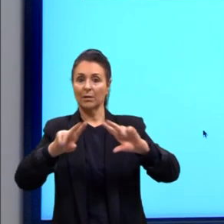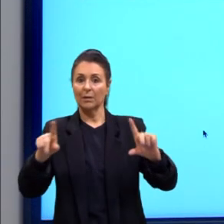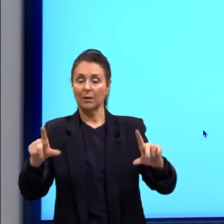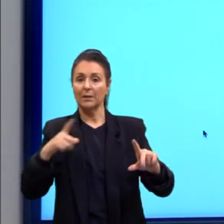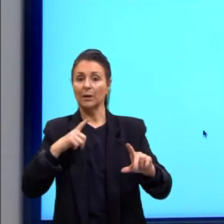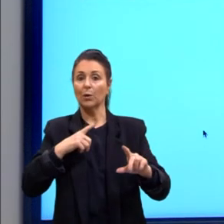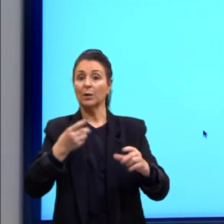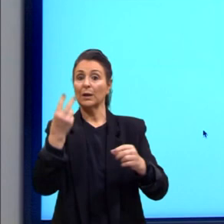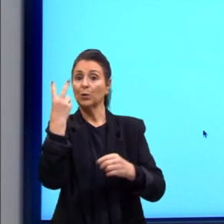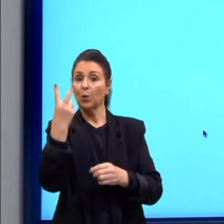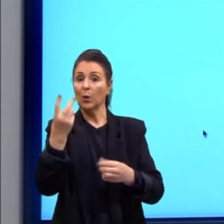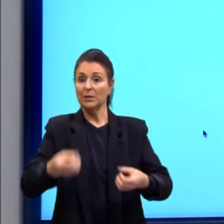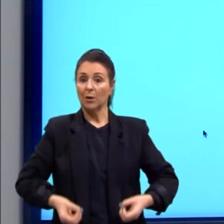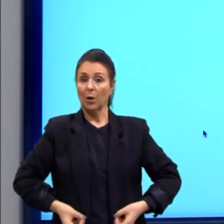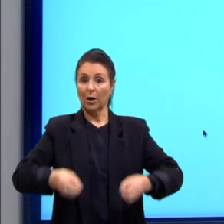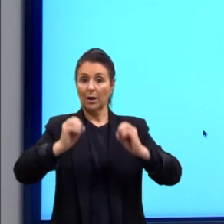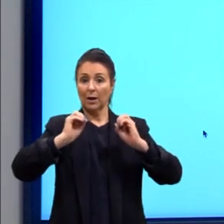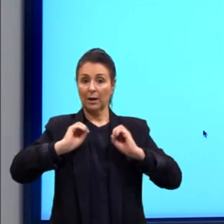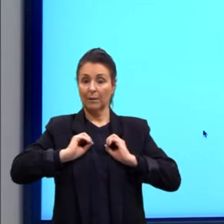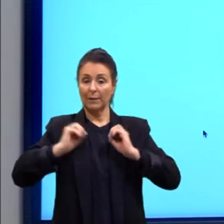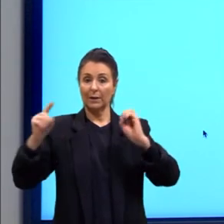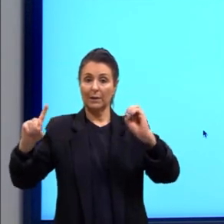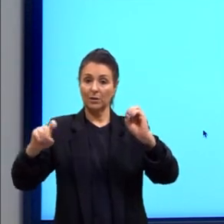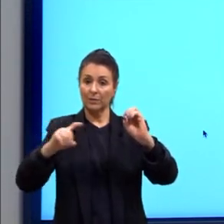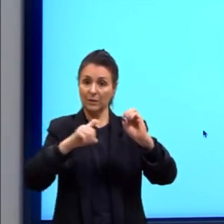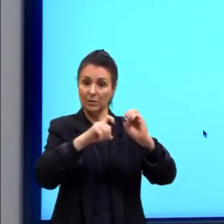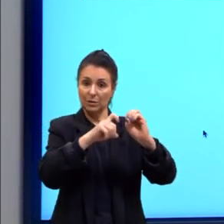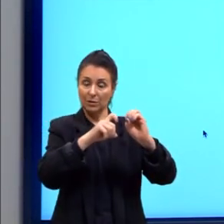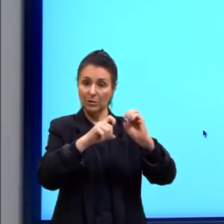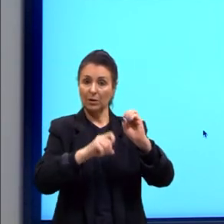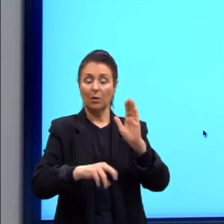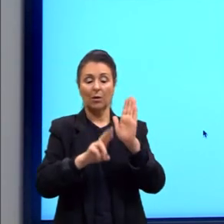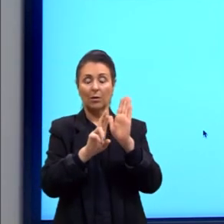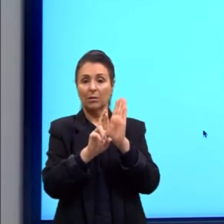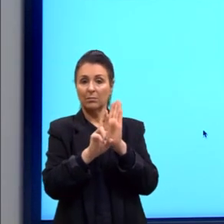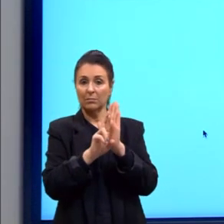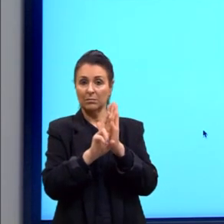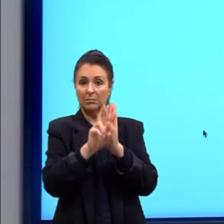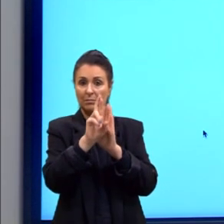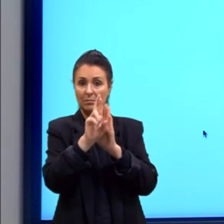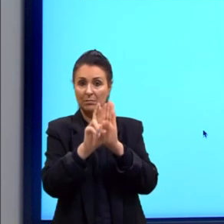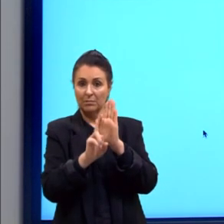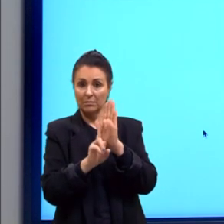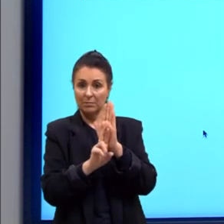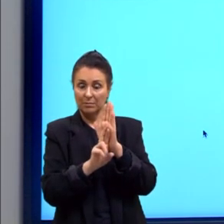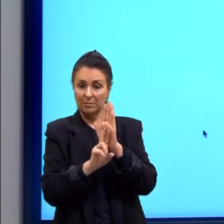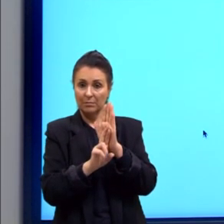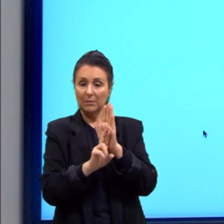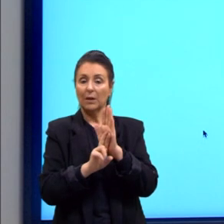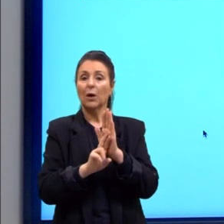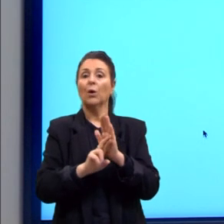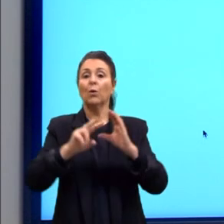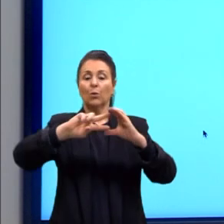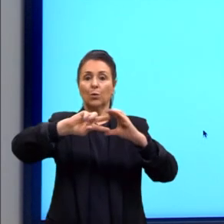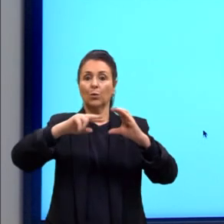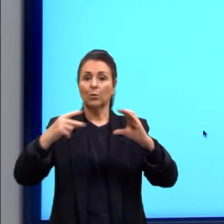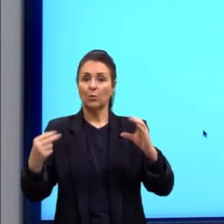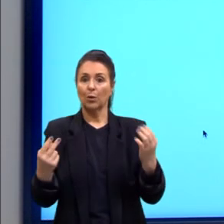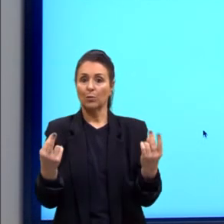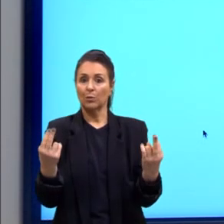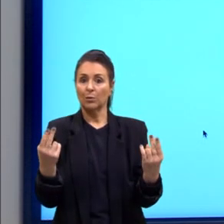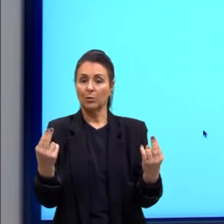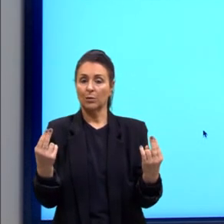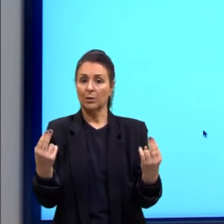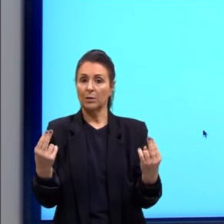gametas diferentes, que é a maiúscula e o minúsculo. Os homozigotos são produzidos por um